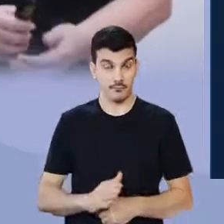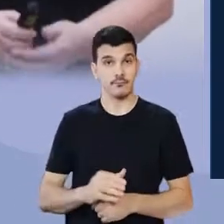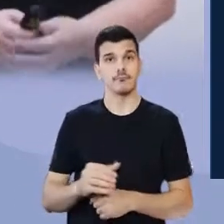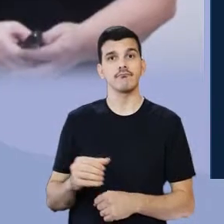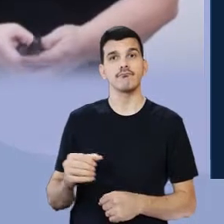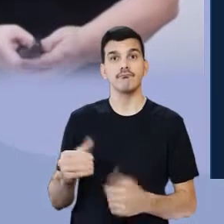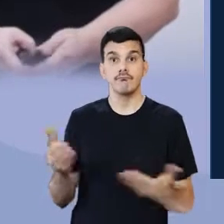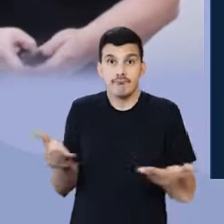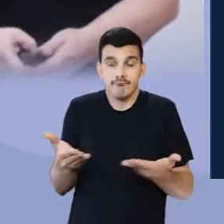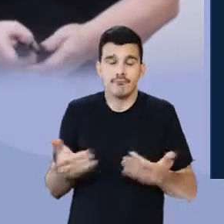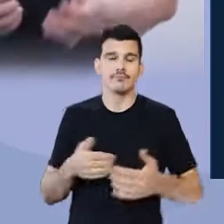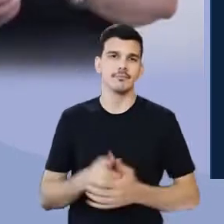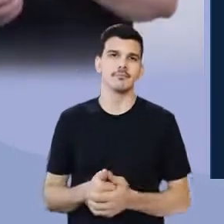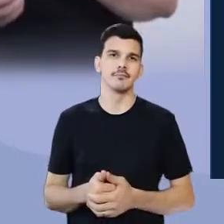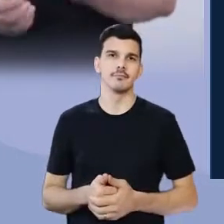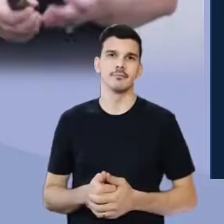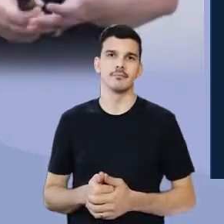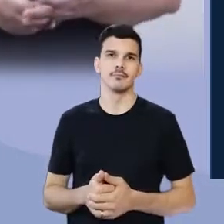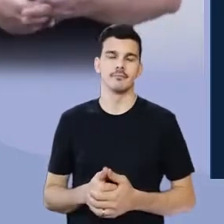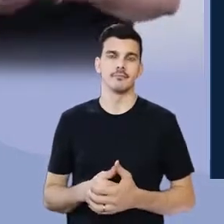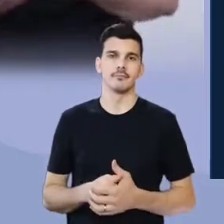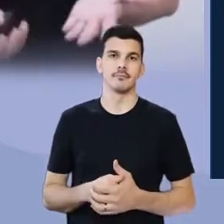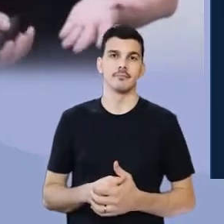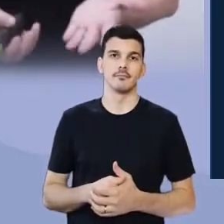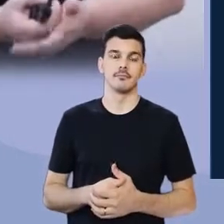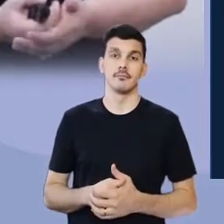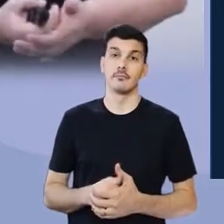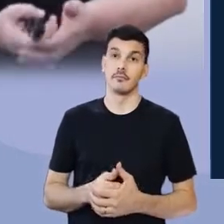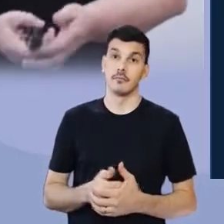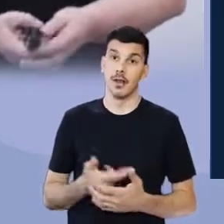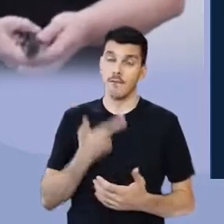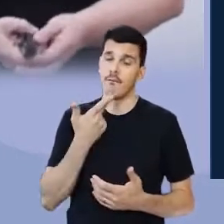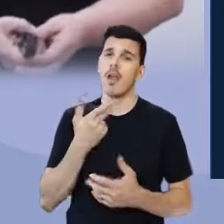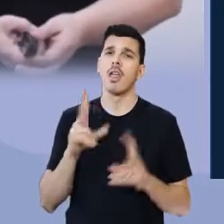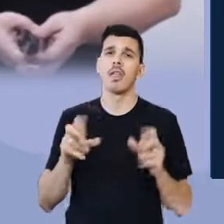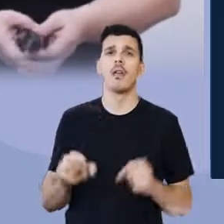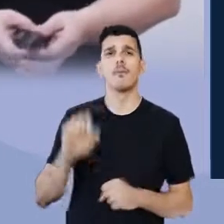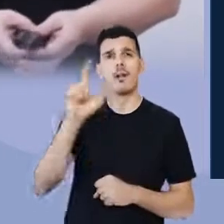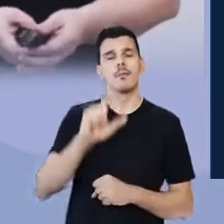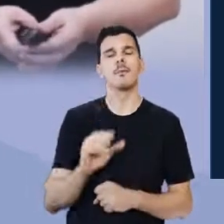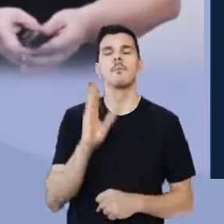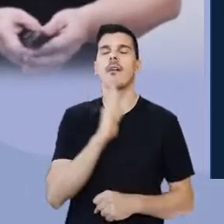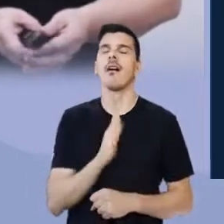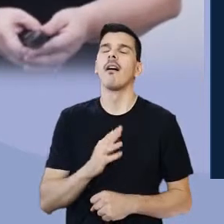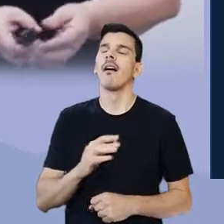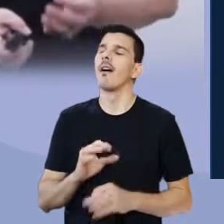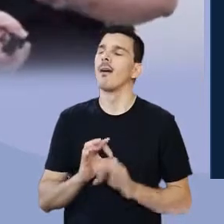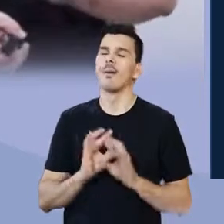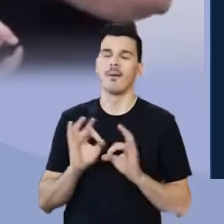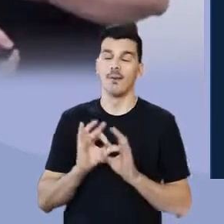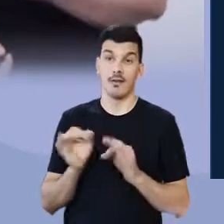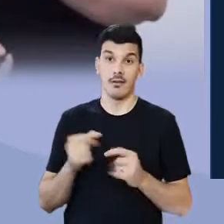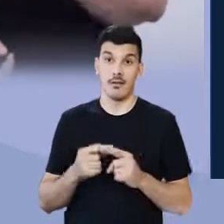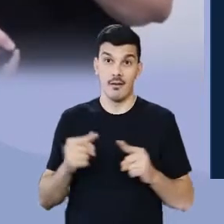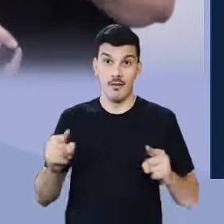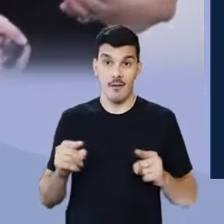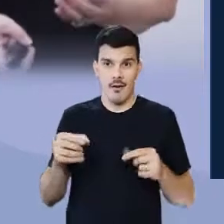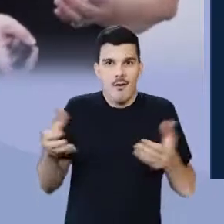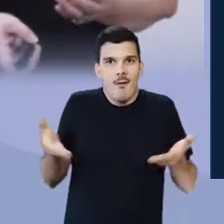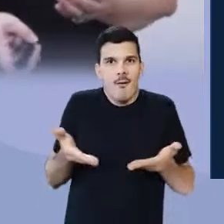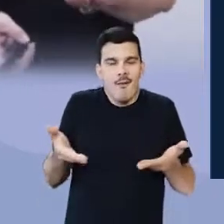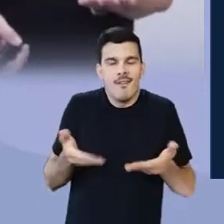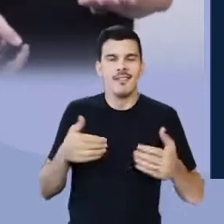Contemporânea. Falar de literatura brasileira é muito prazeroso, sobretudo da